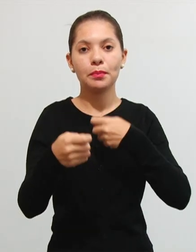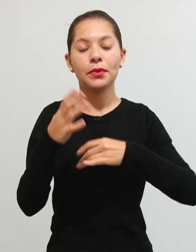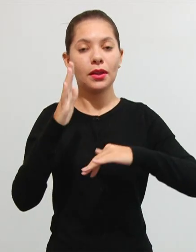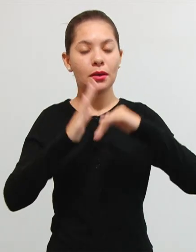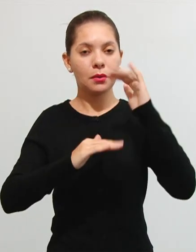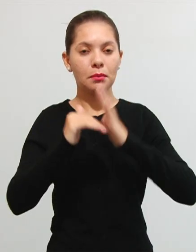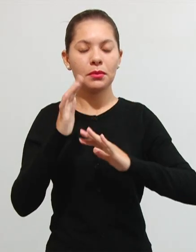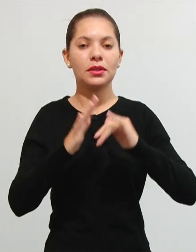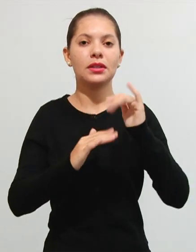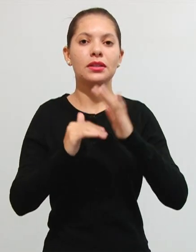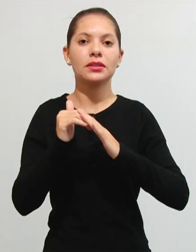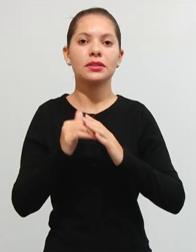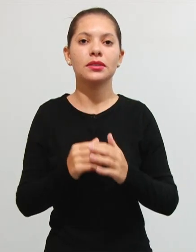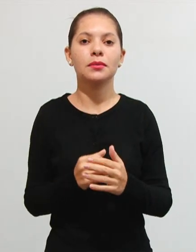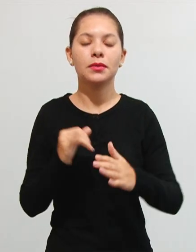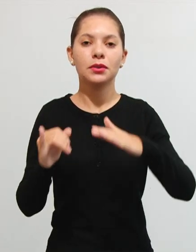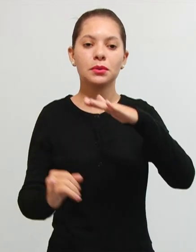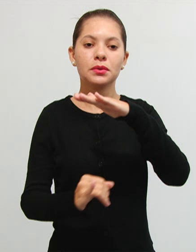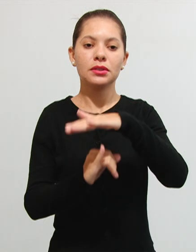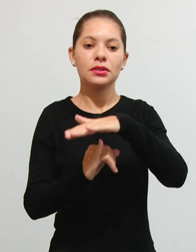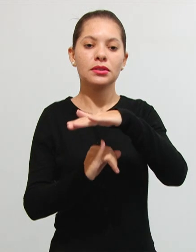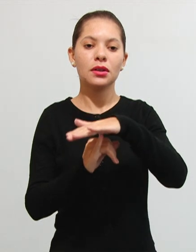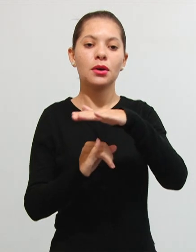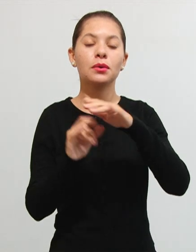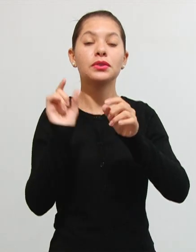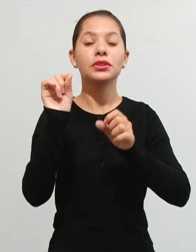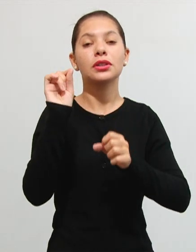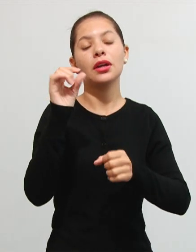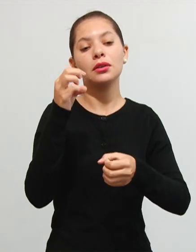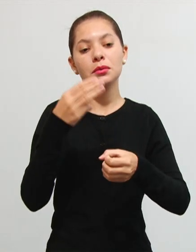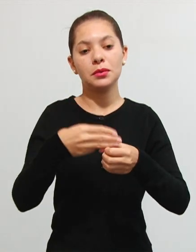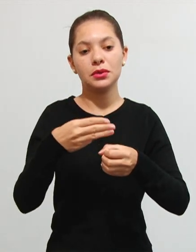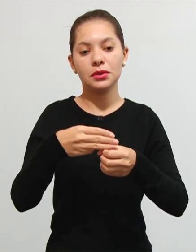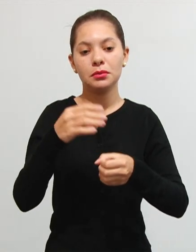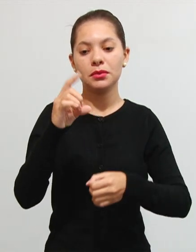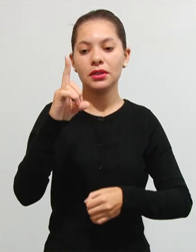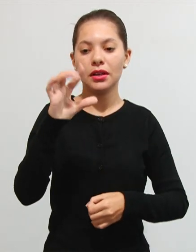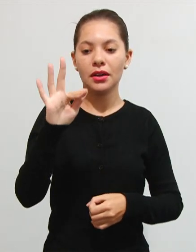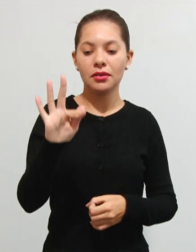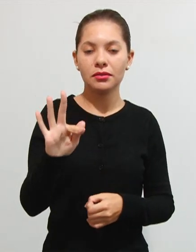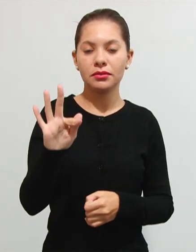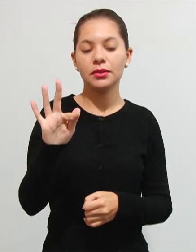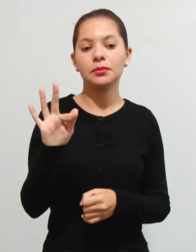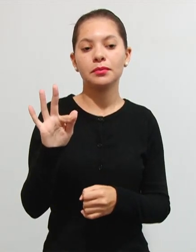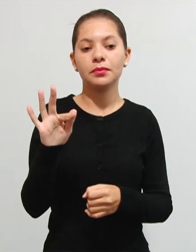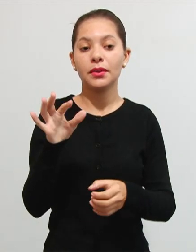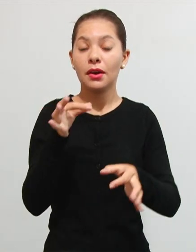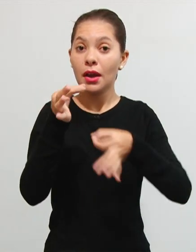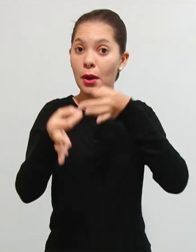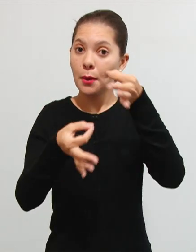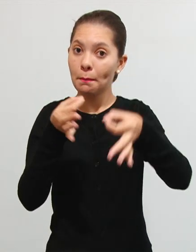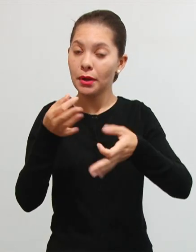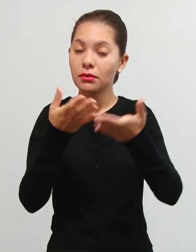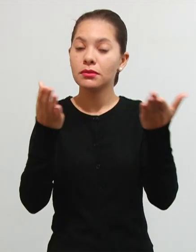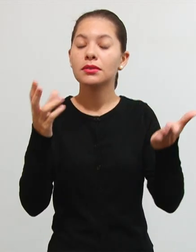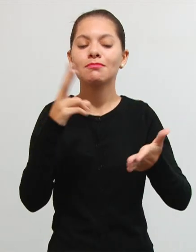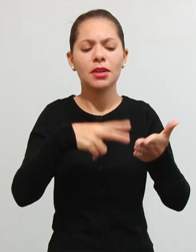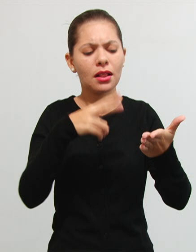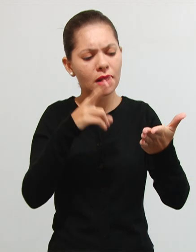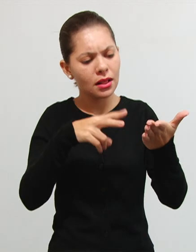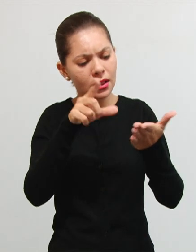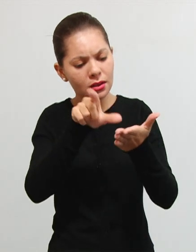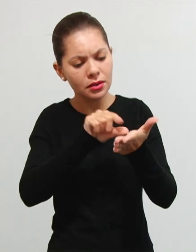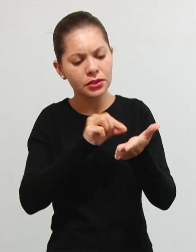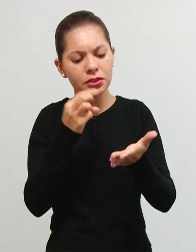da instituição da COSIP será dos municípios do DF né eu recomendo que você leia o artigo 32